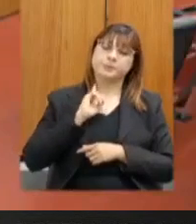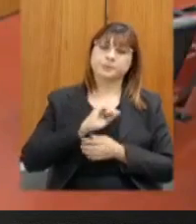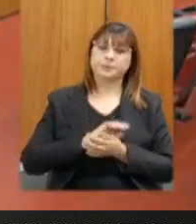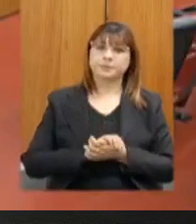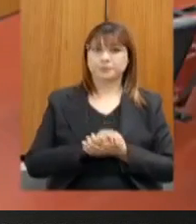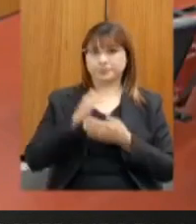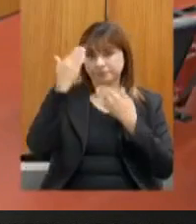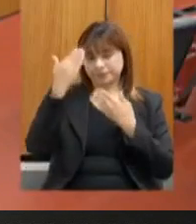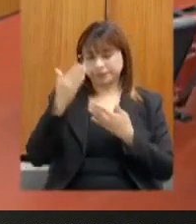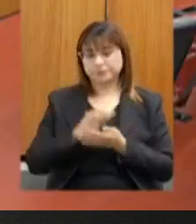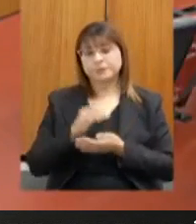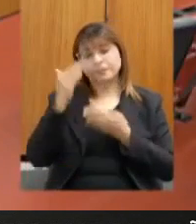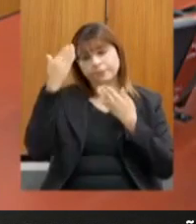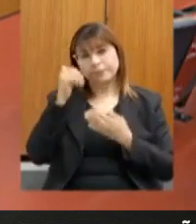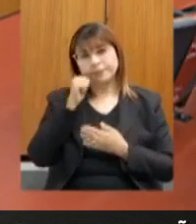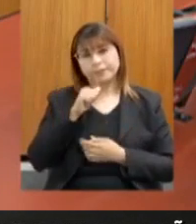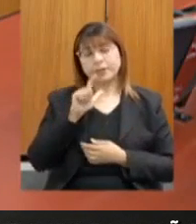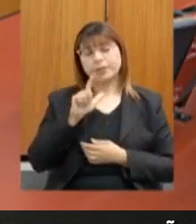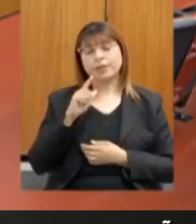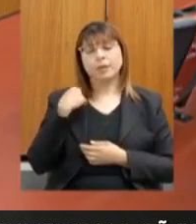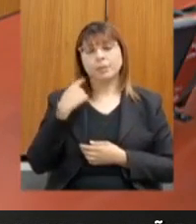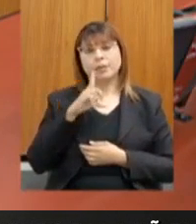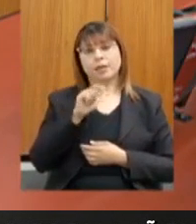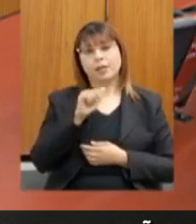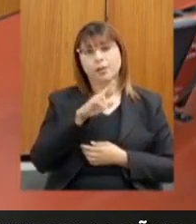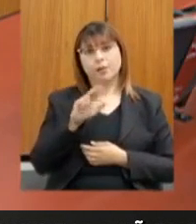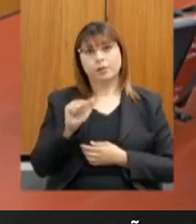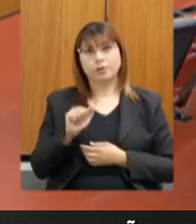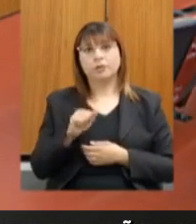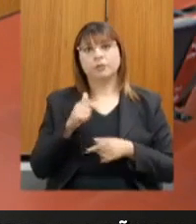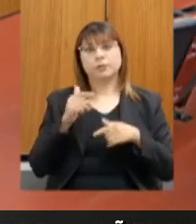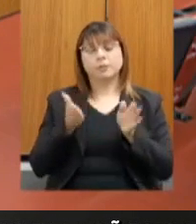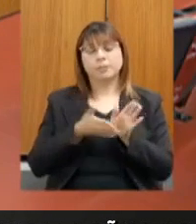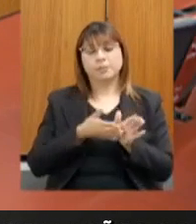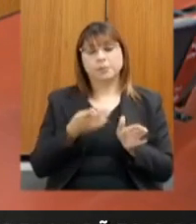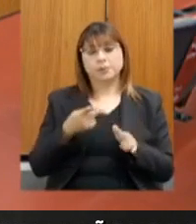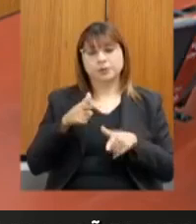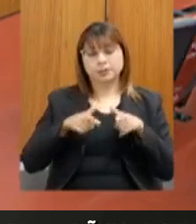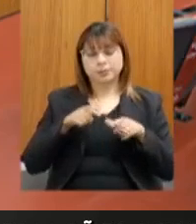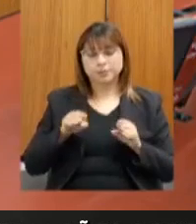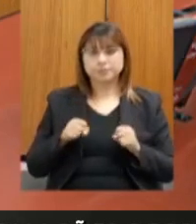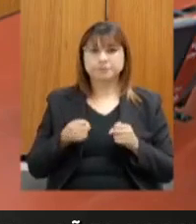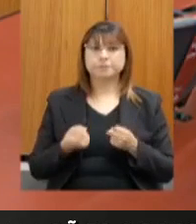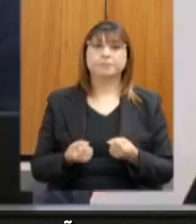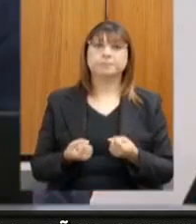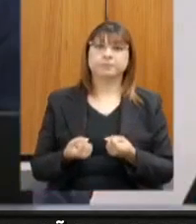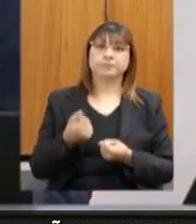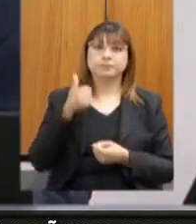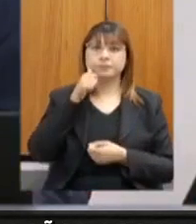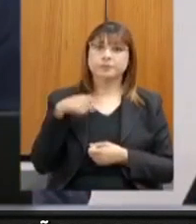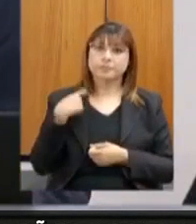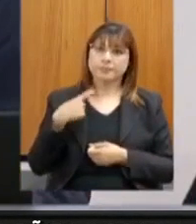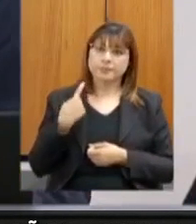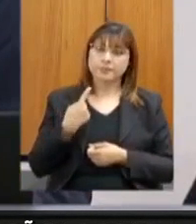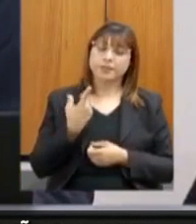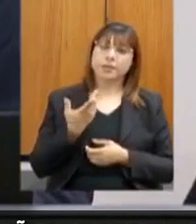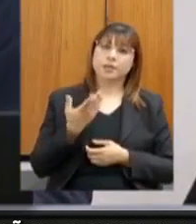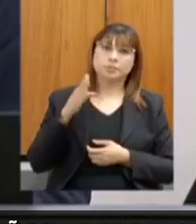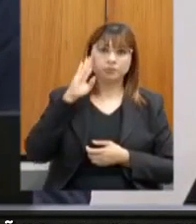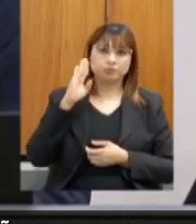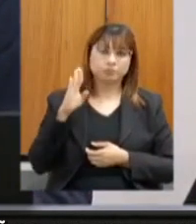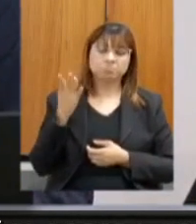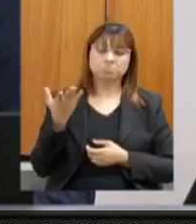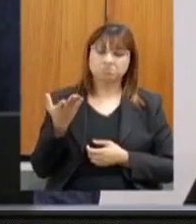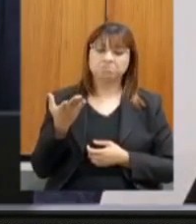Muito obrigado, deputada Laura Serrana, parabenizo pelo trabalho e pelo empenho, uma deputada que vem se destacando